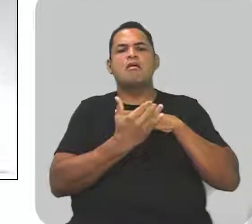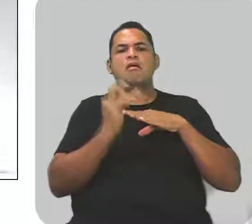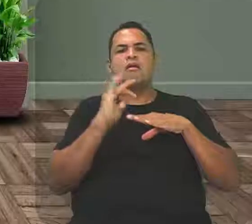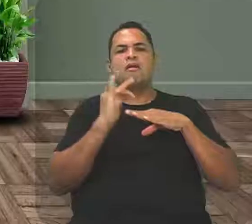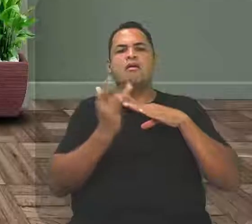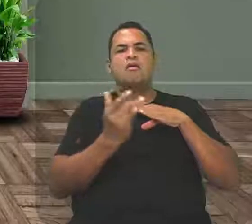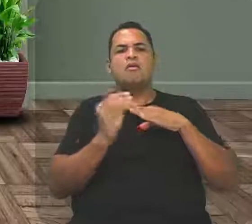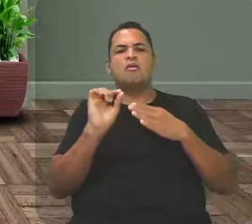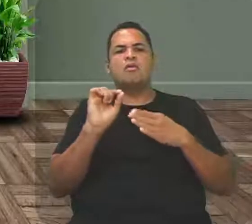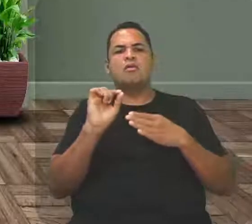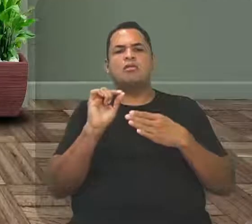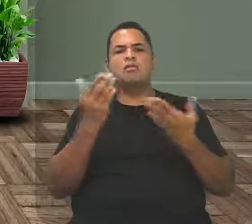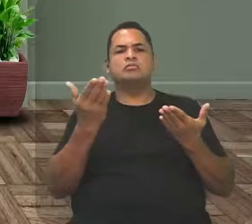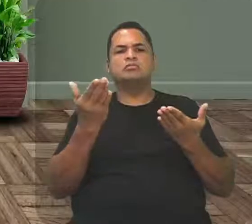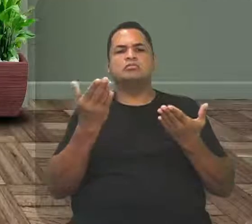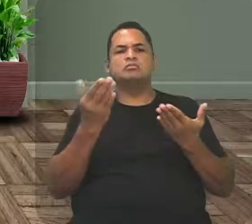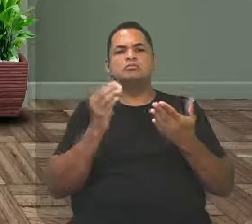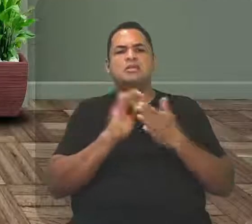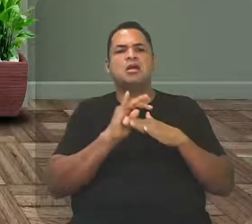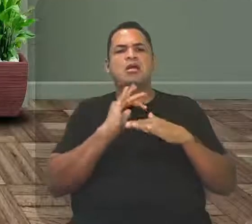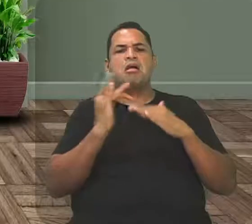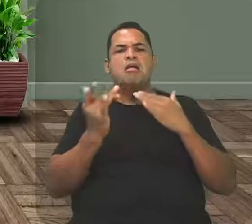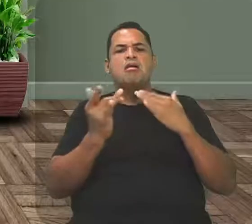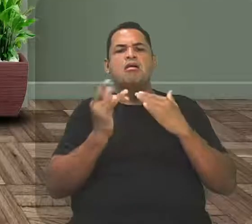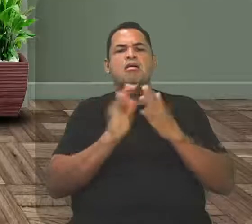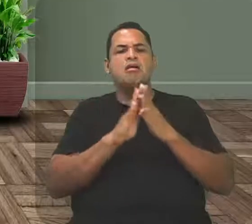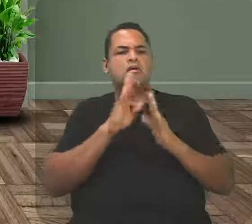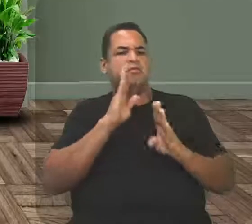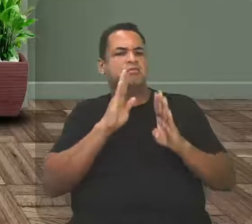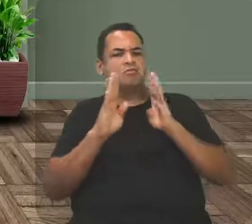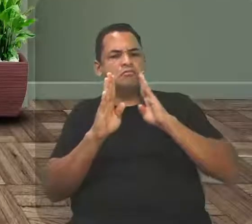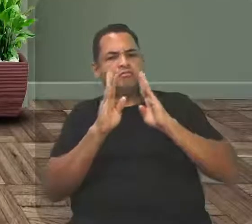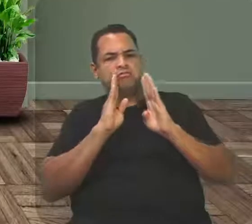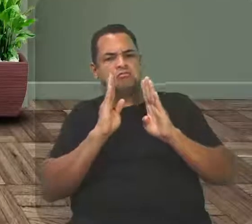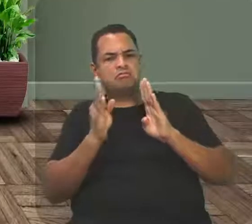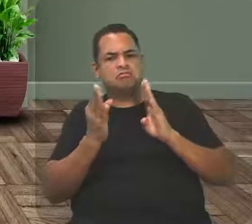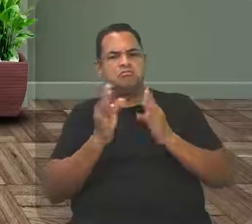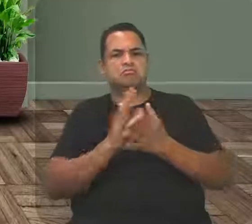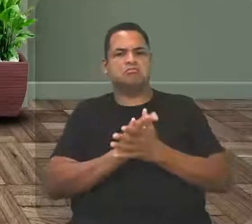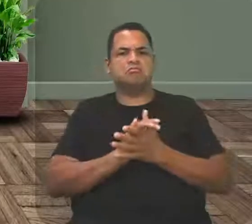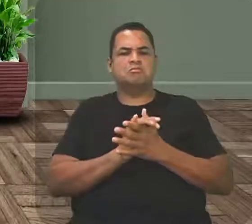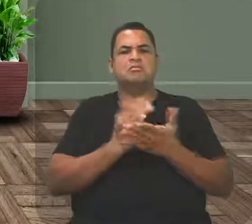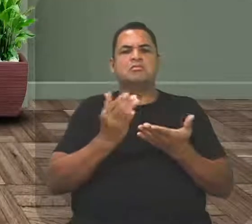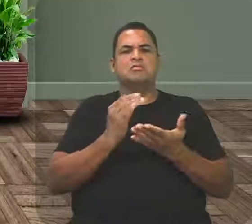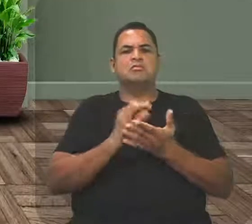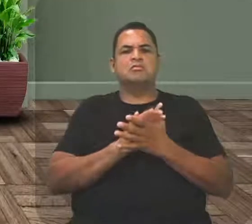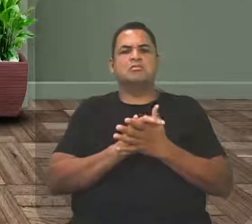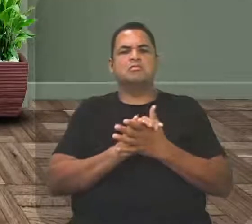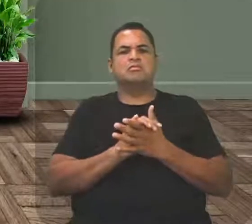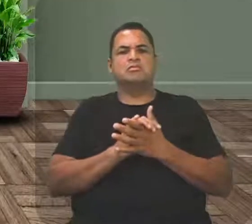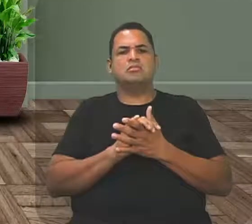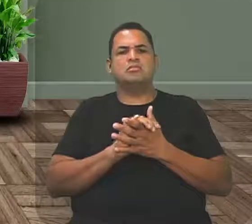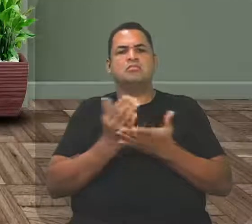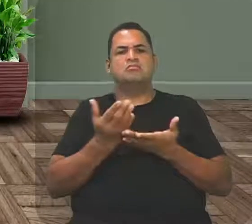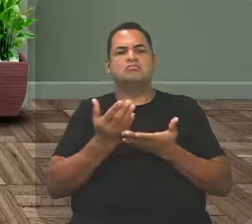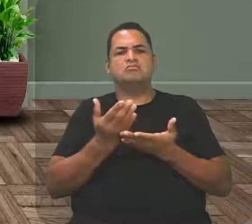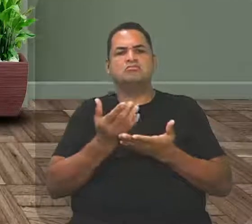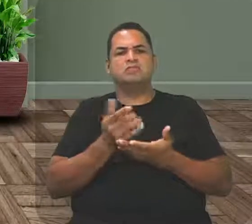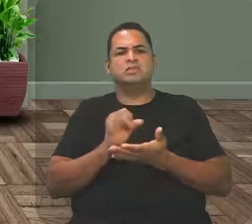a rede social, as mídias, Facebook, Insta, Instagram, o que mais?